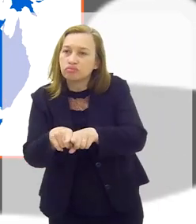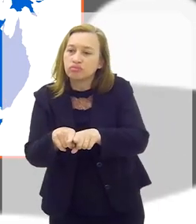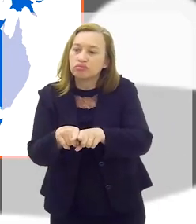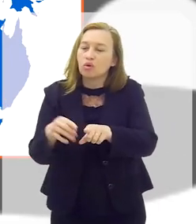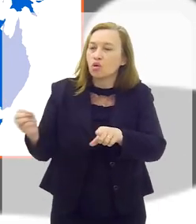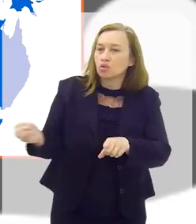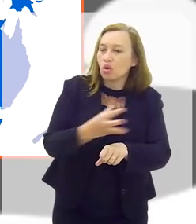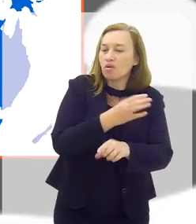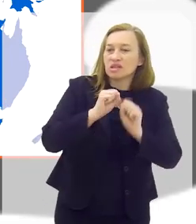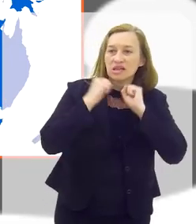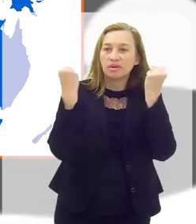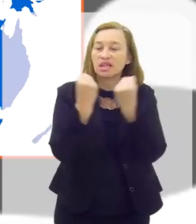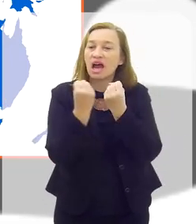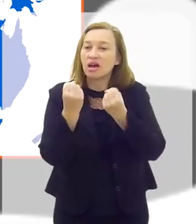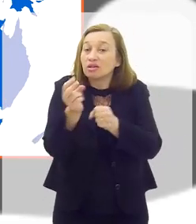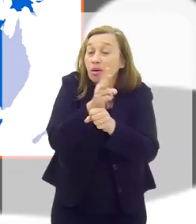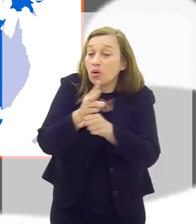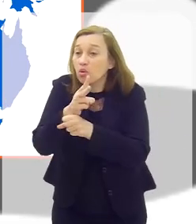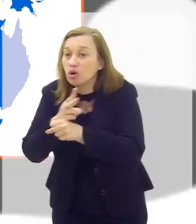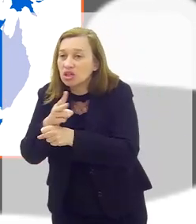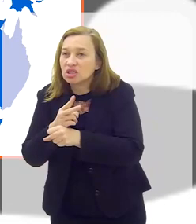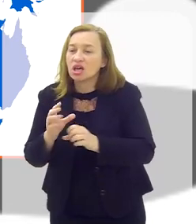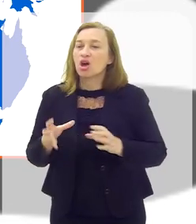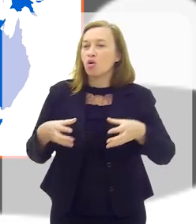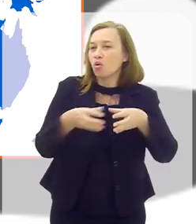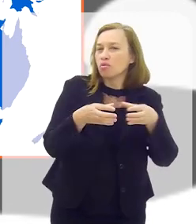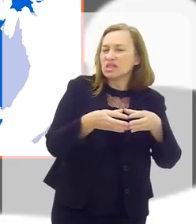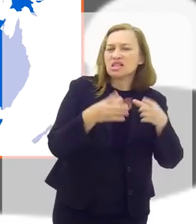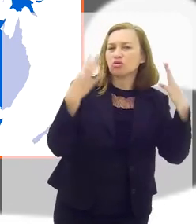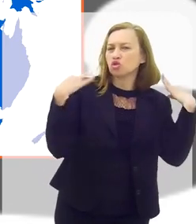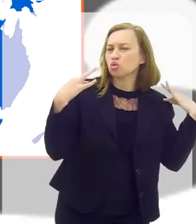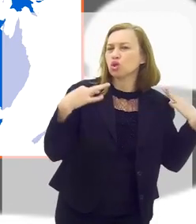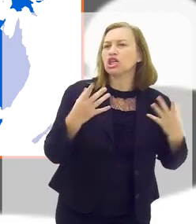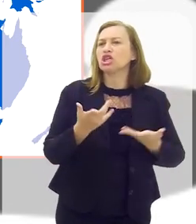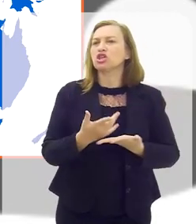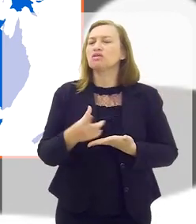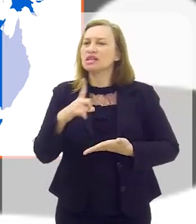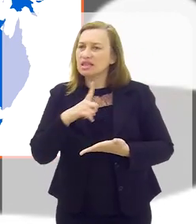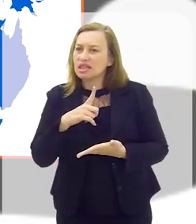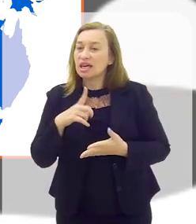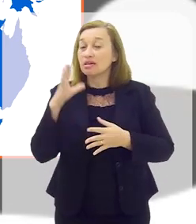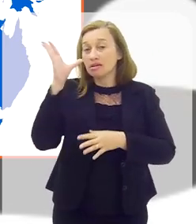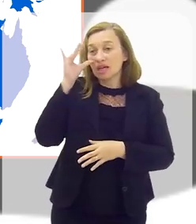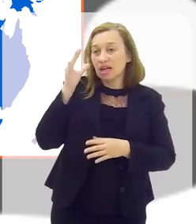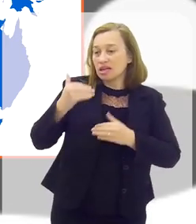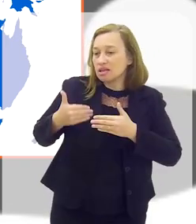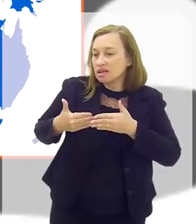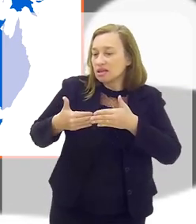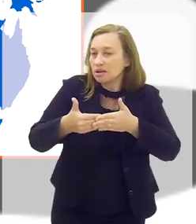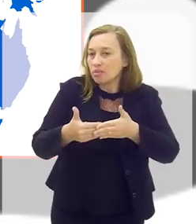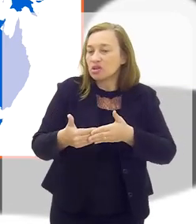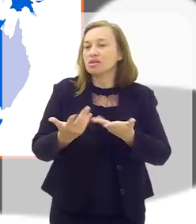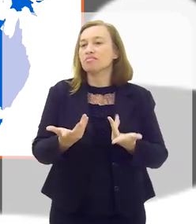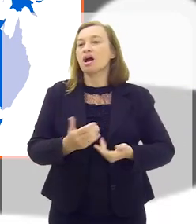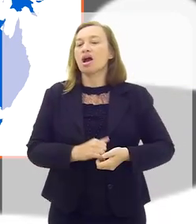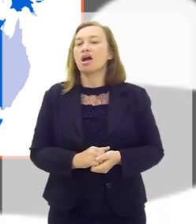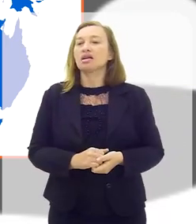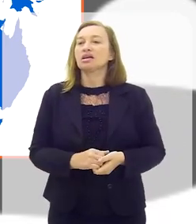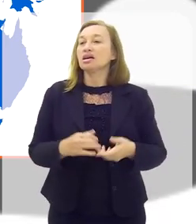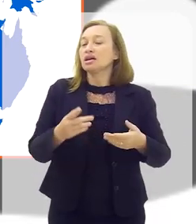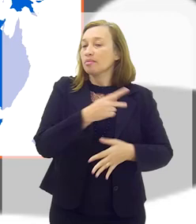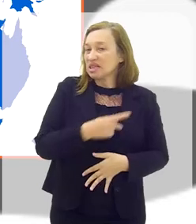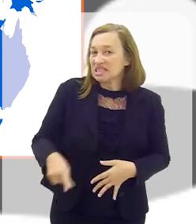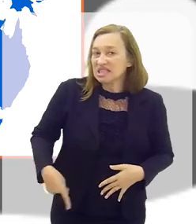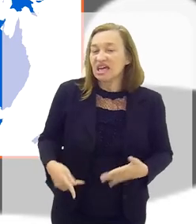ou se você está em busca deles, ou seja, se aqui é a comissão de turismo, se você tem interesse em se aproximar da